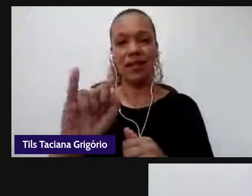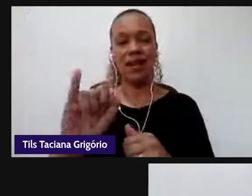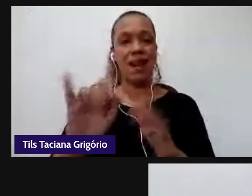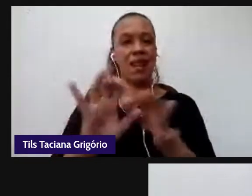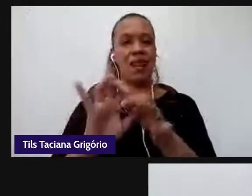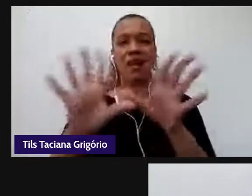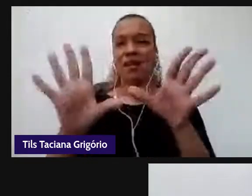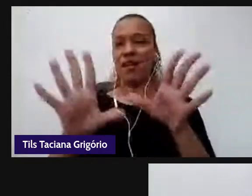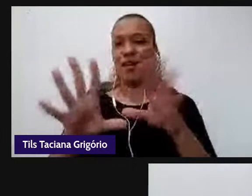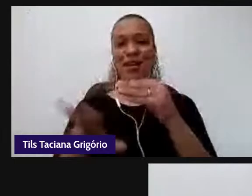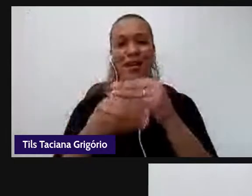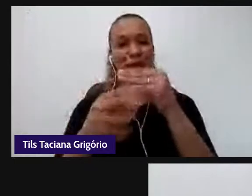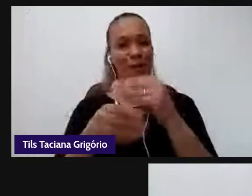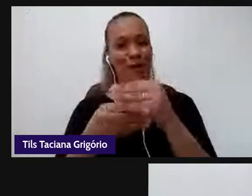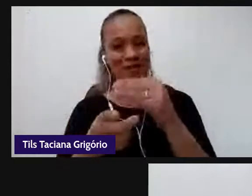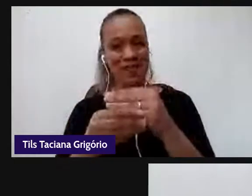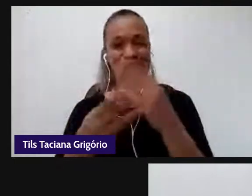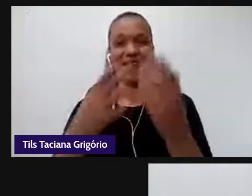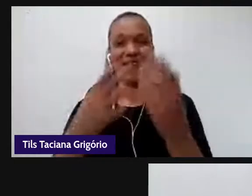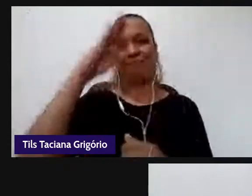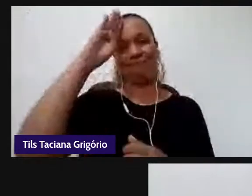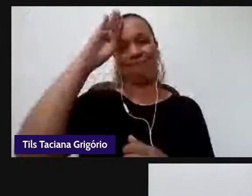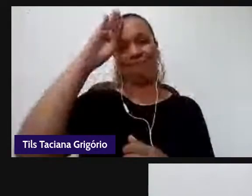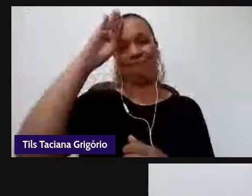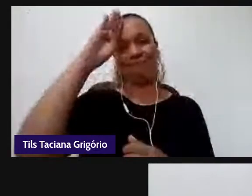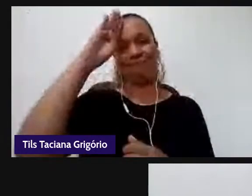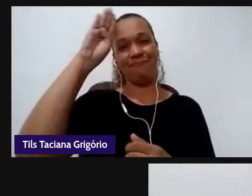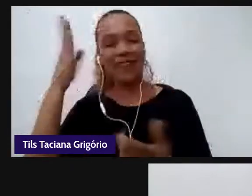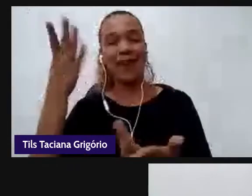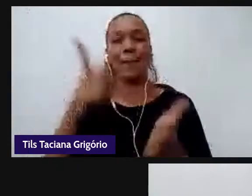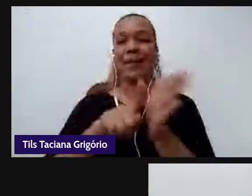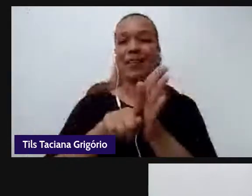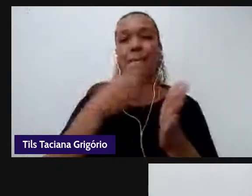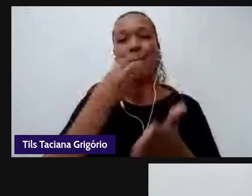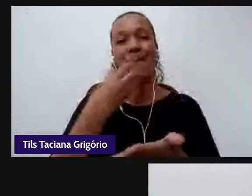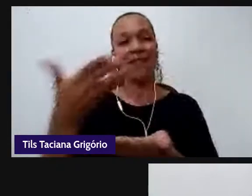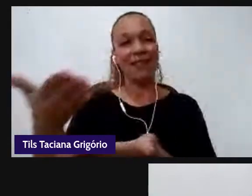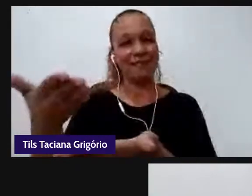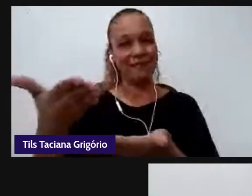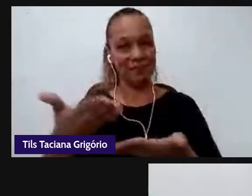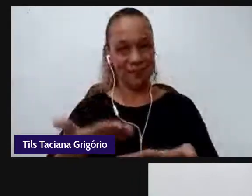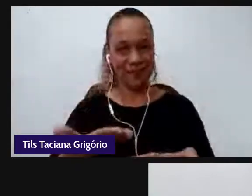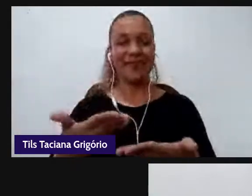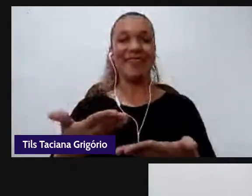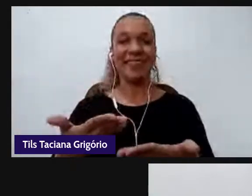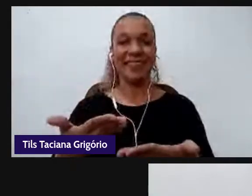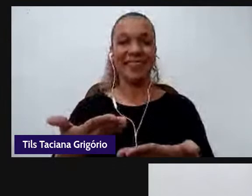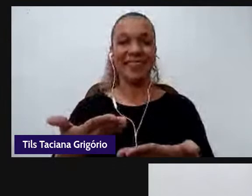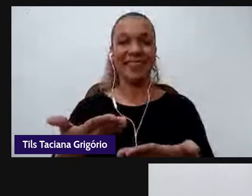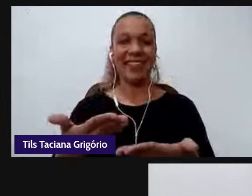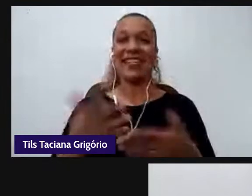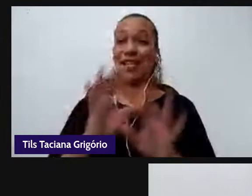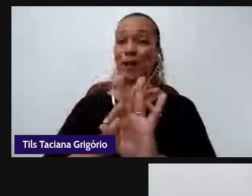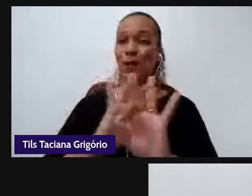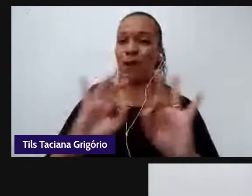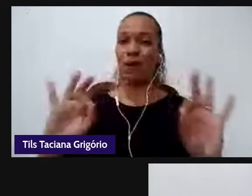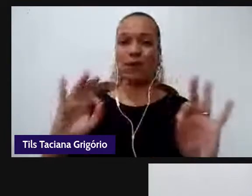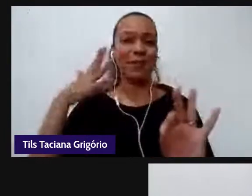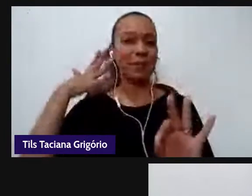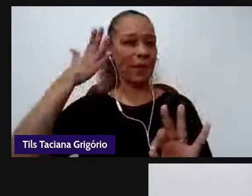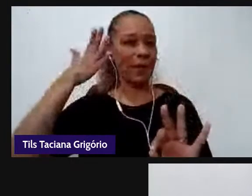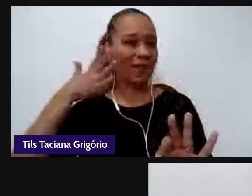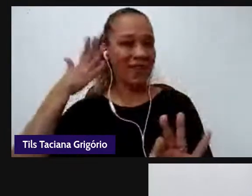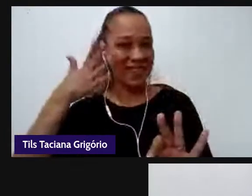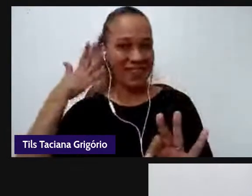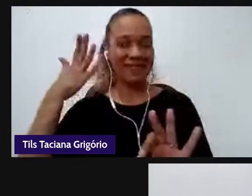acadêmica, a identidade de pesquisa, seja bem-vinda e tenha uma ótima fala. Estou